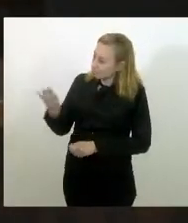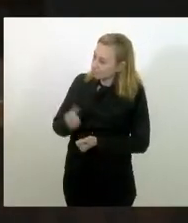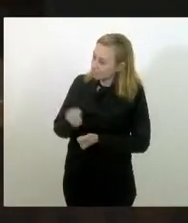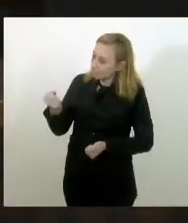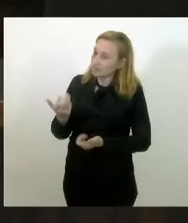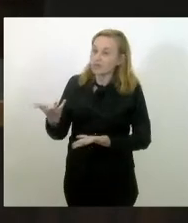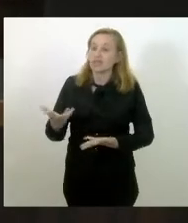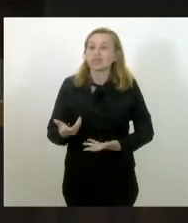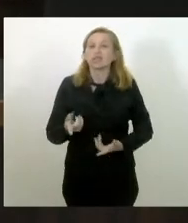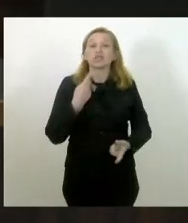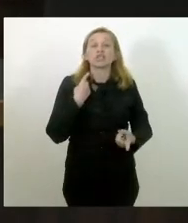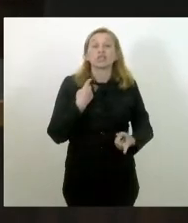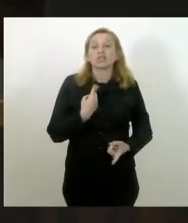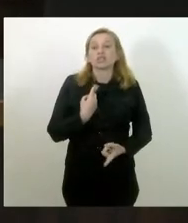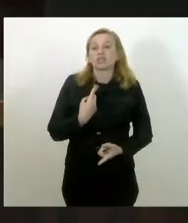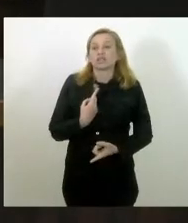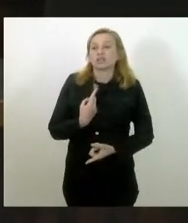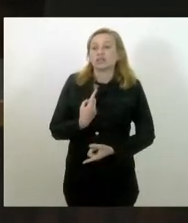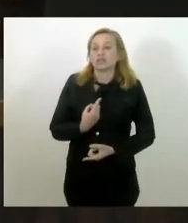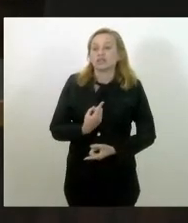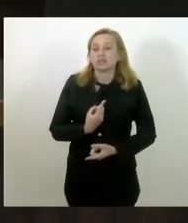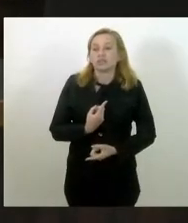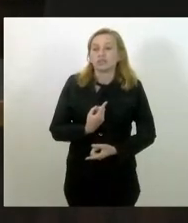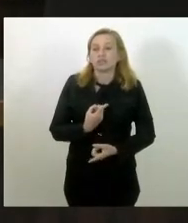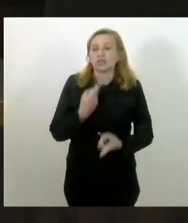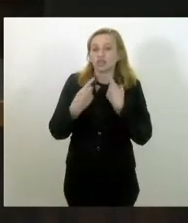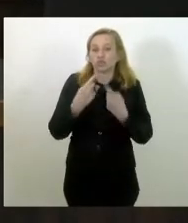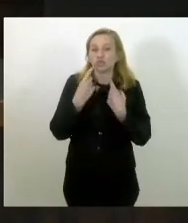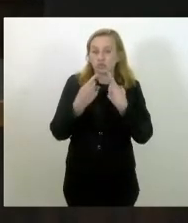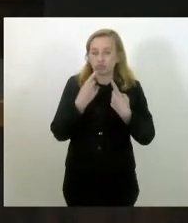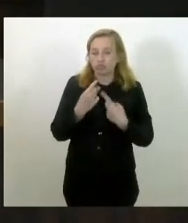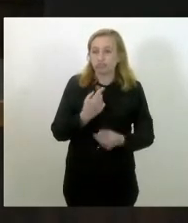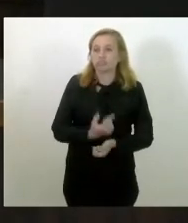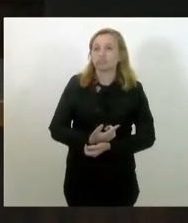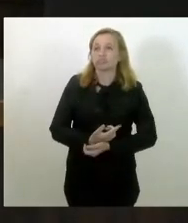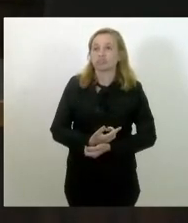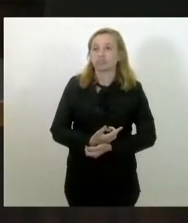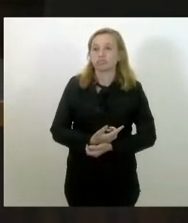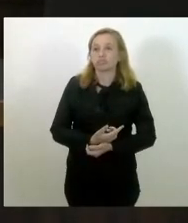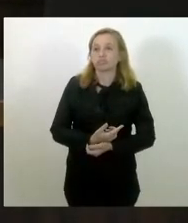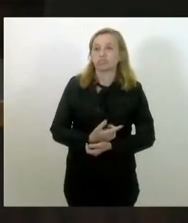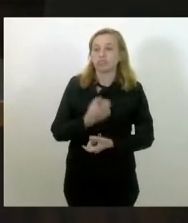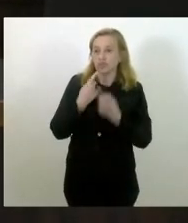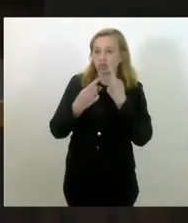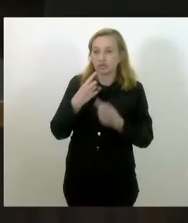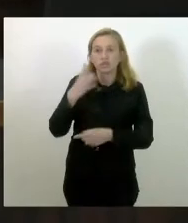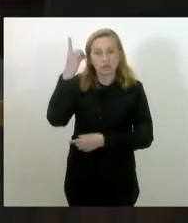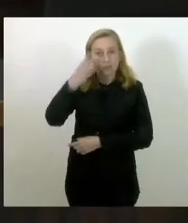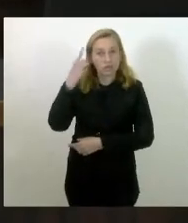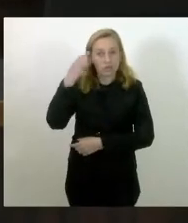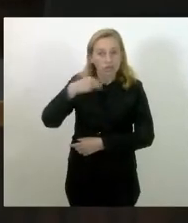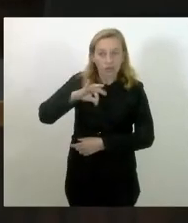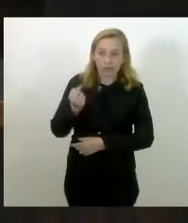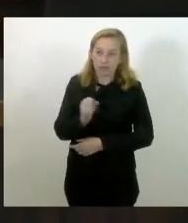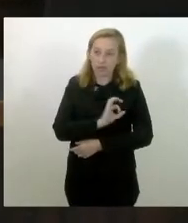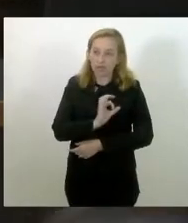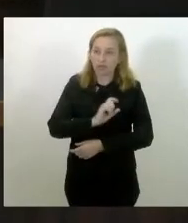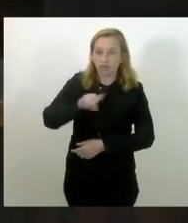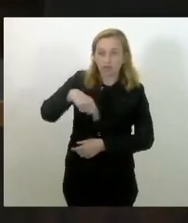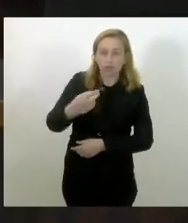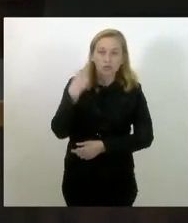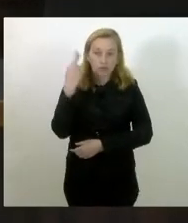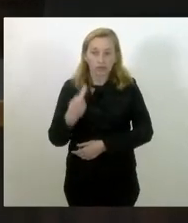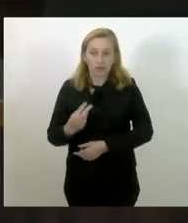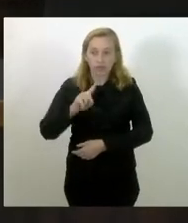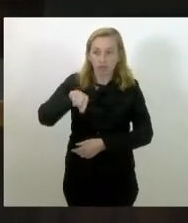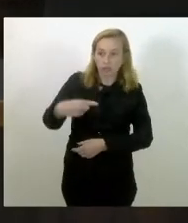Os pareceres emitidos em discussão. Para discutir, deputada Marta Rocha, em seguida, deputada Renata